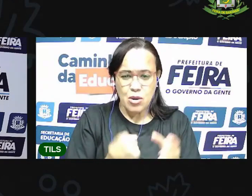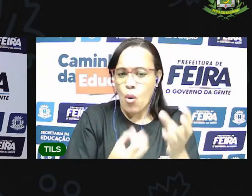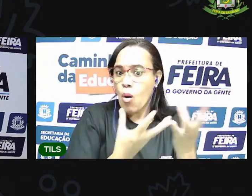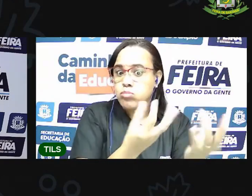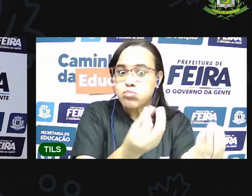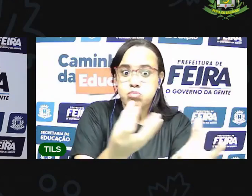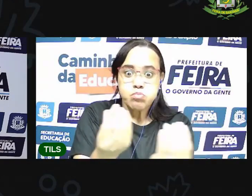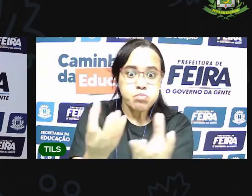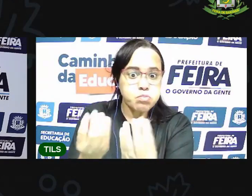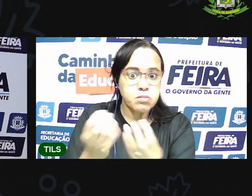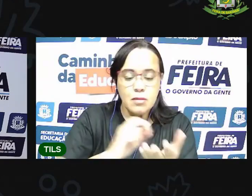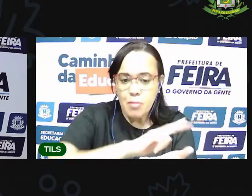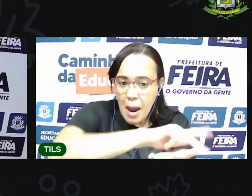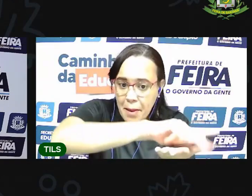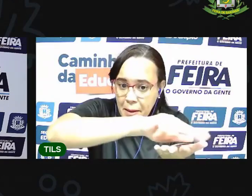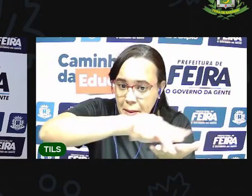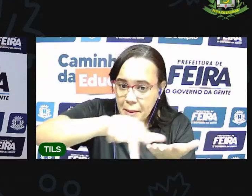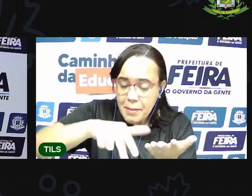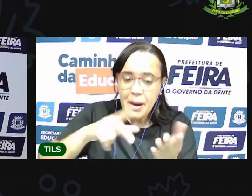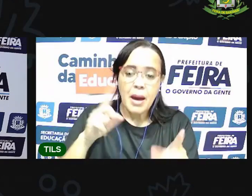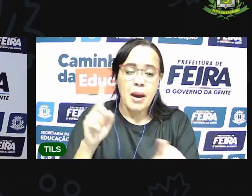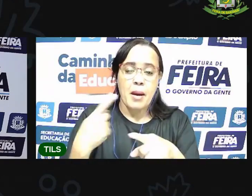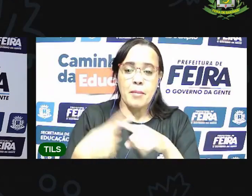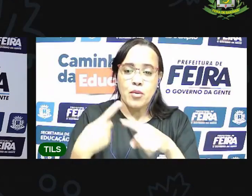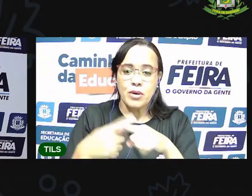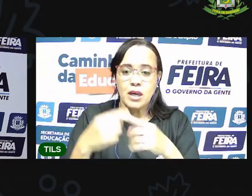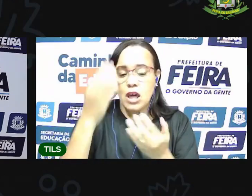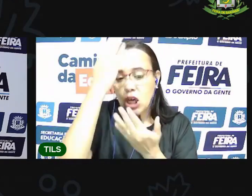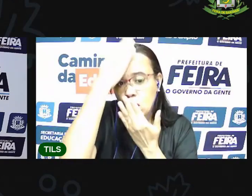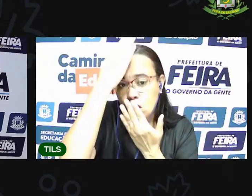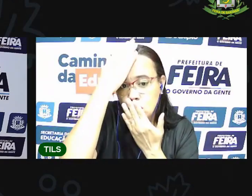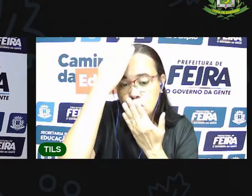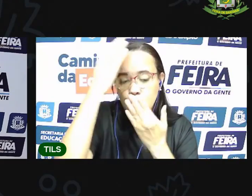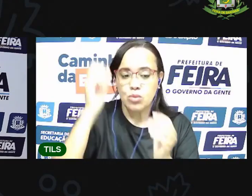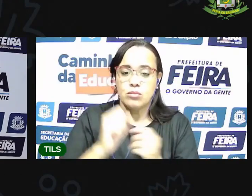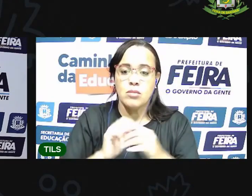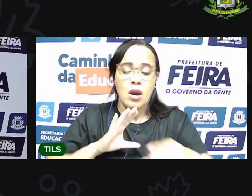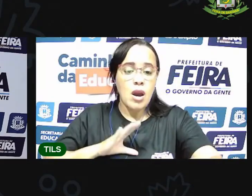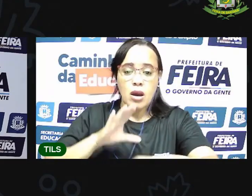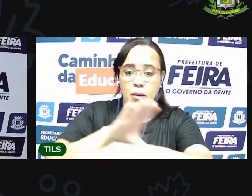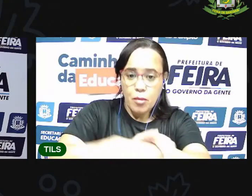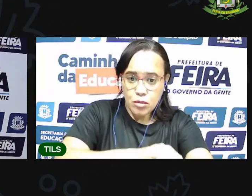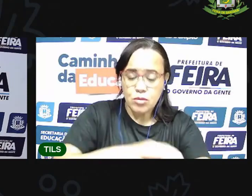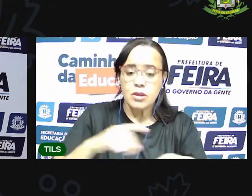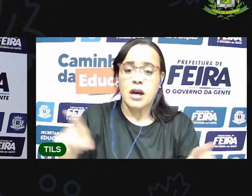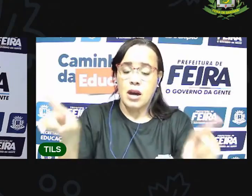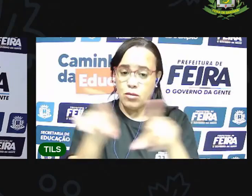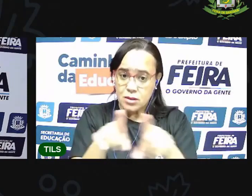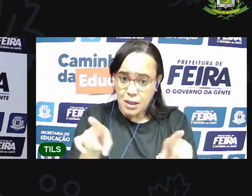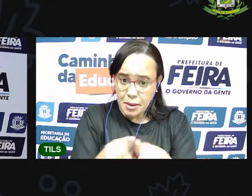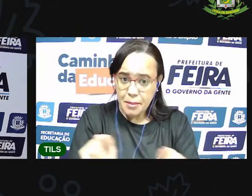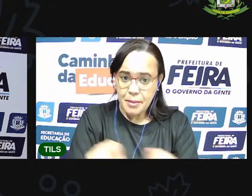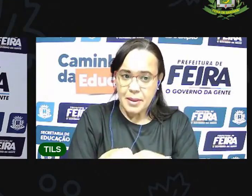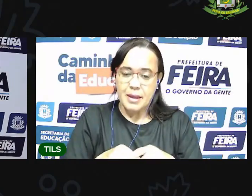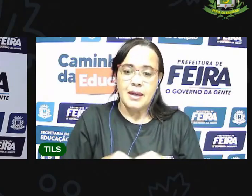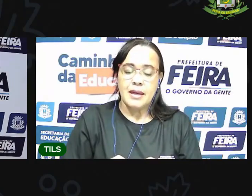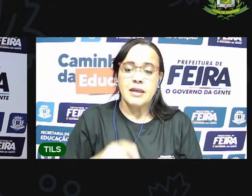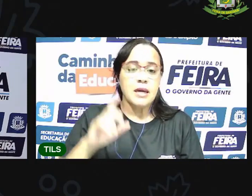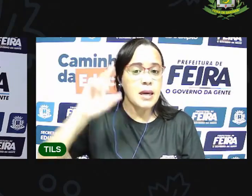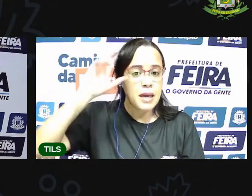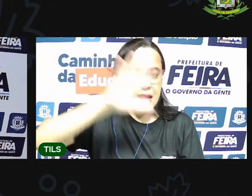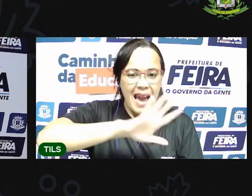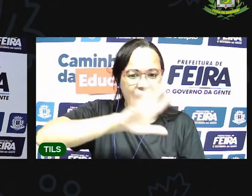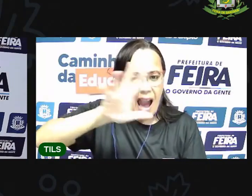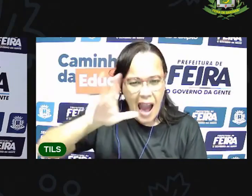do povo africano e do povo europeu. A gente também viu como essas influências, como a